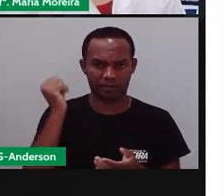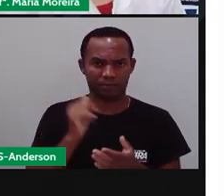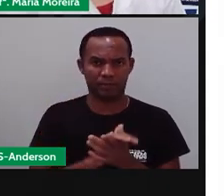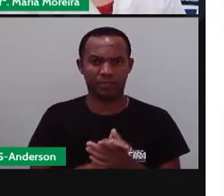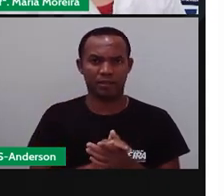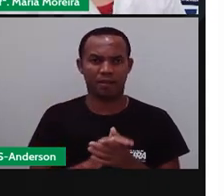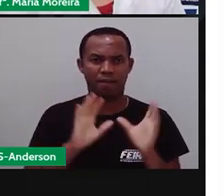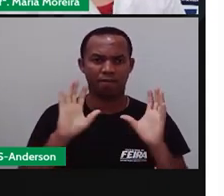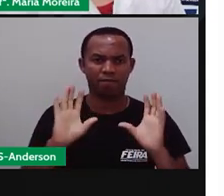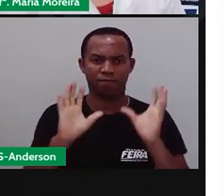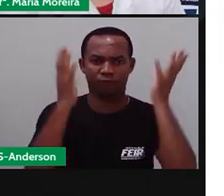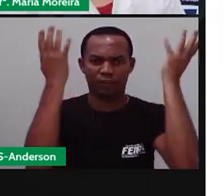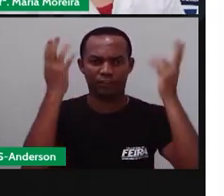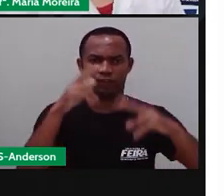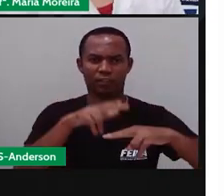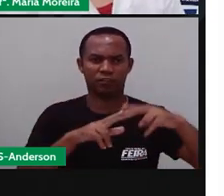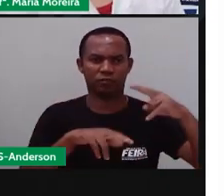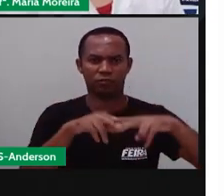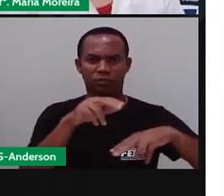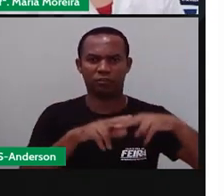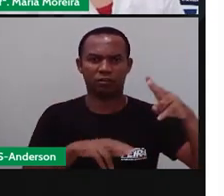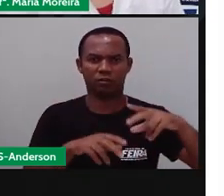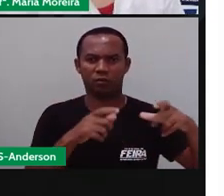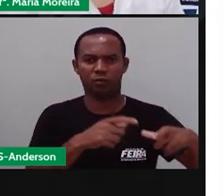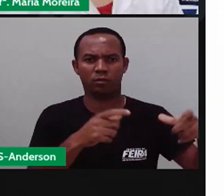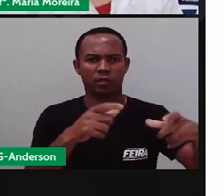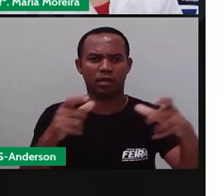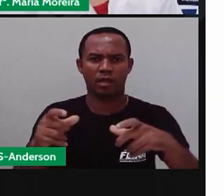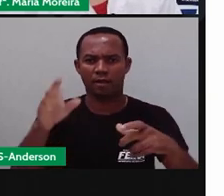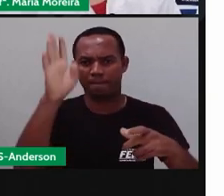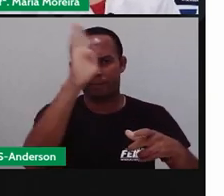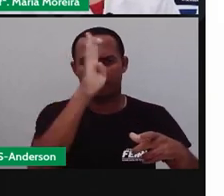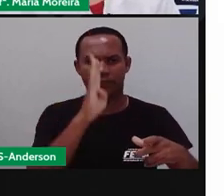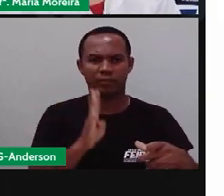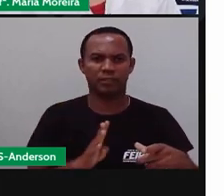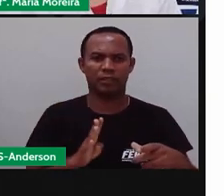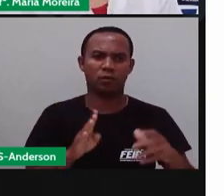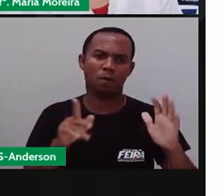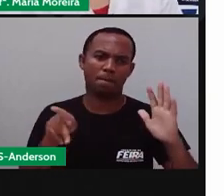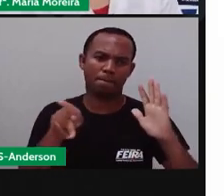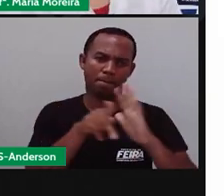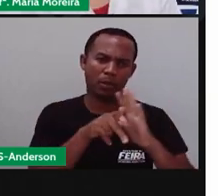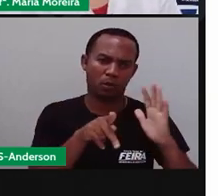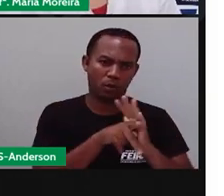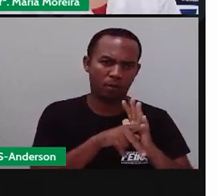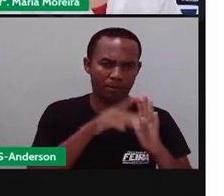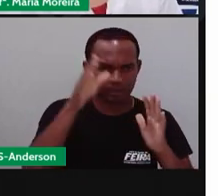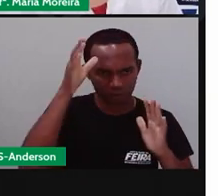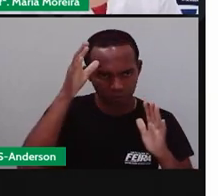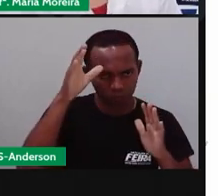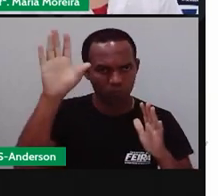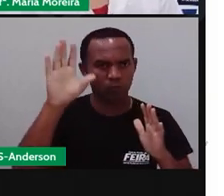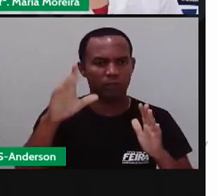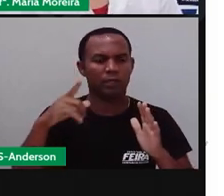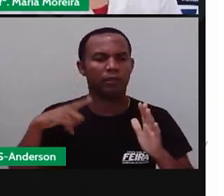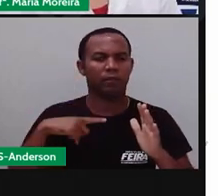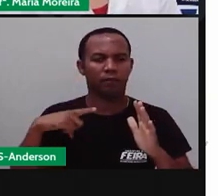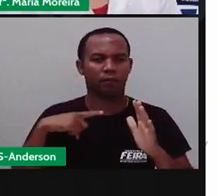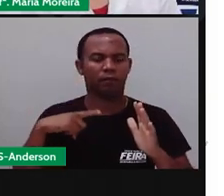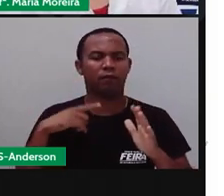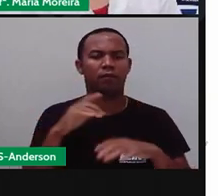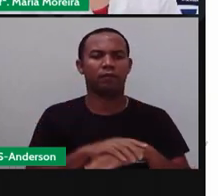que a festa junina nas regiões do Brasil tem características próprias? Você sabia disso? Pois é,